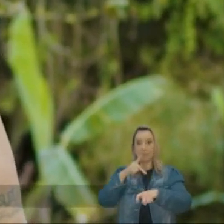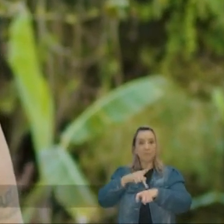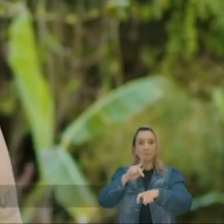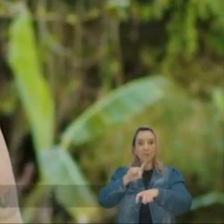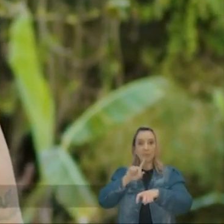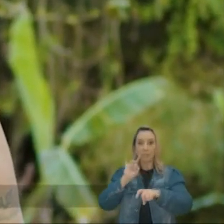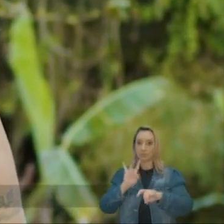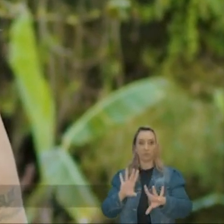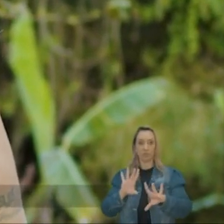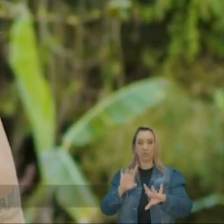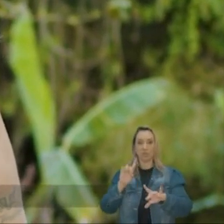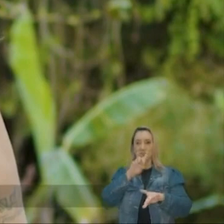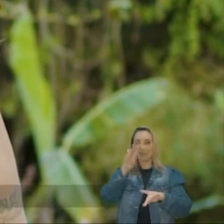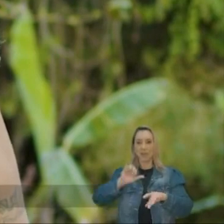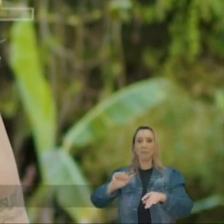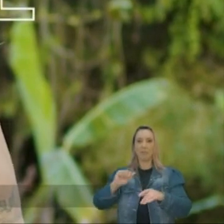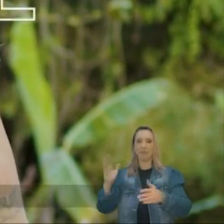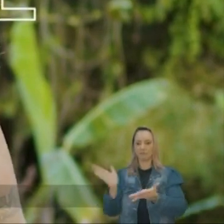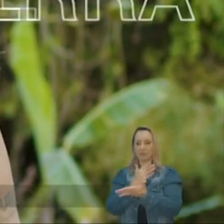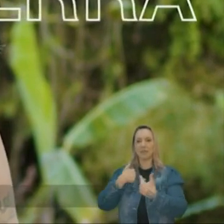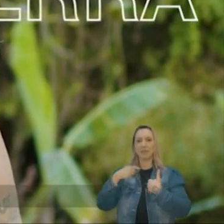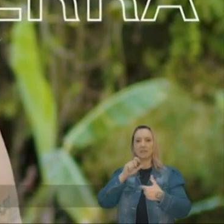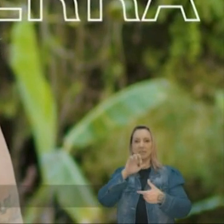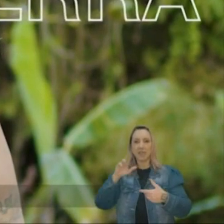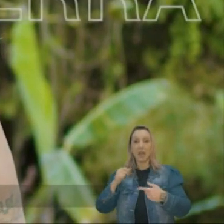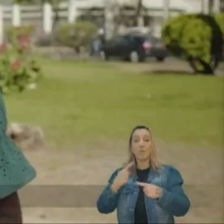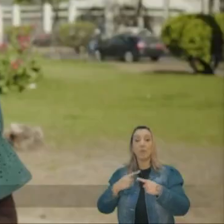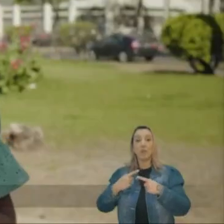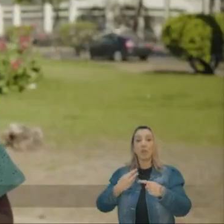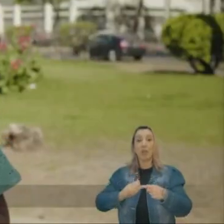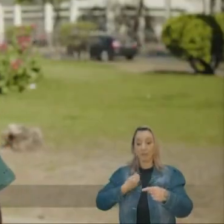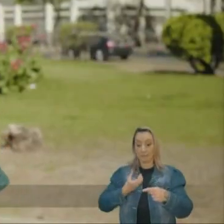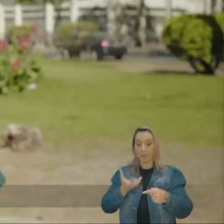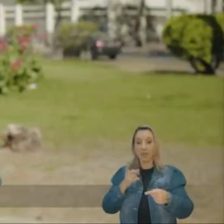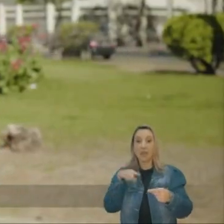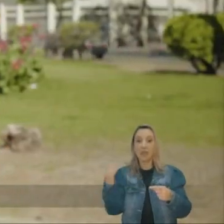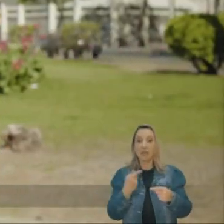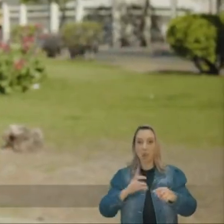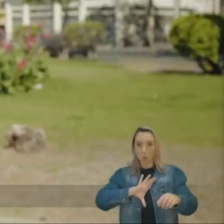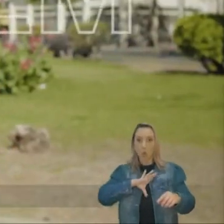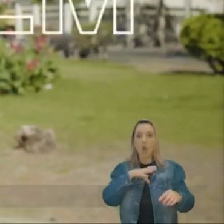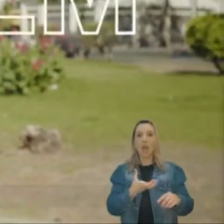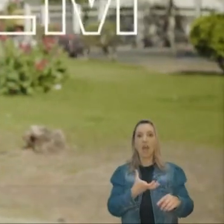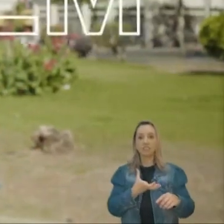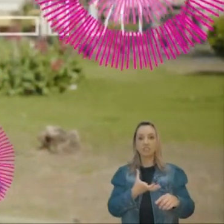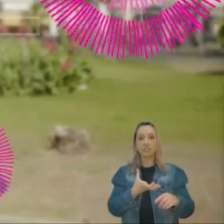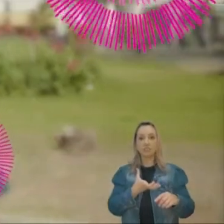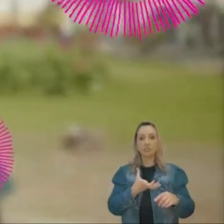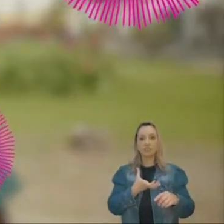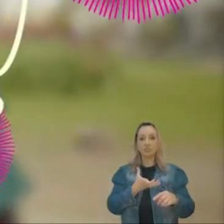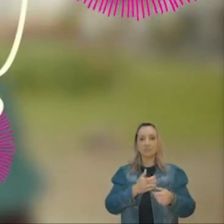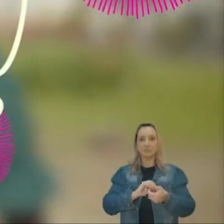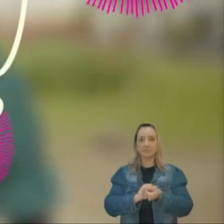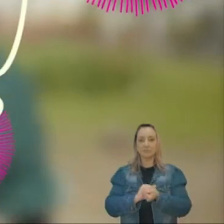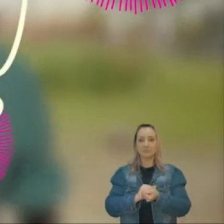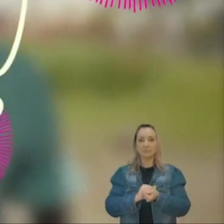é só mineração. Zema, tire o pé da minha serra. O que a vida quer da gente é coragem.